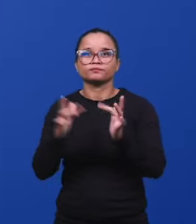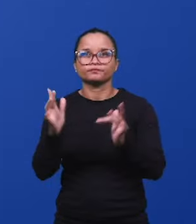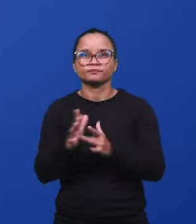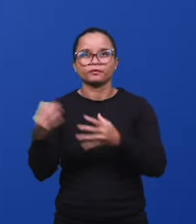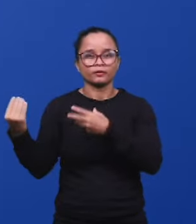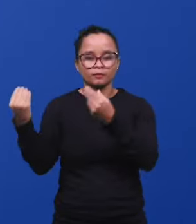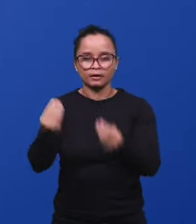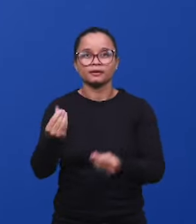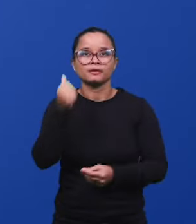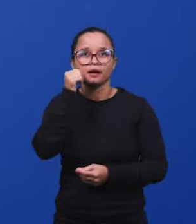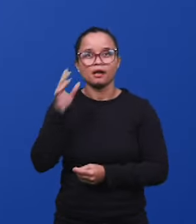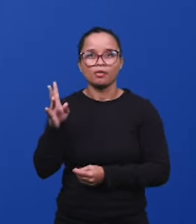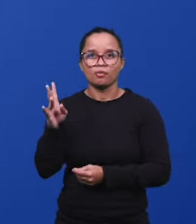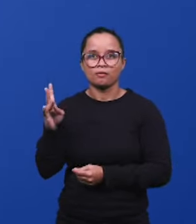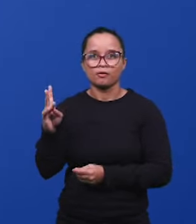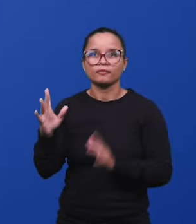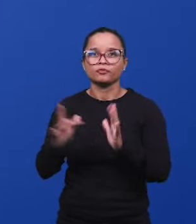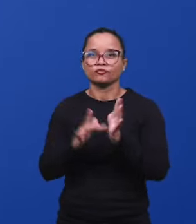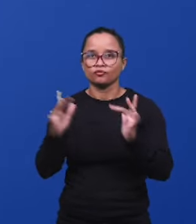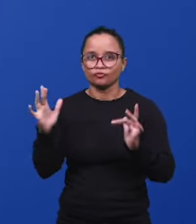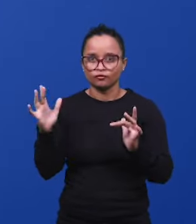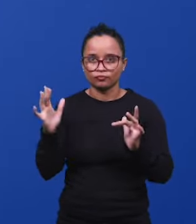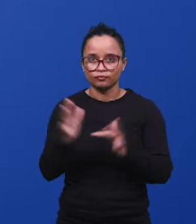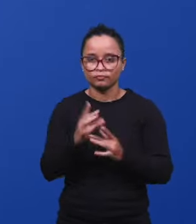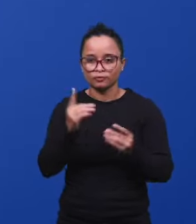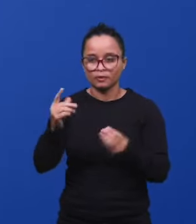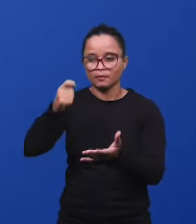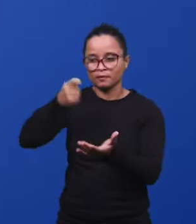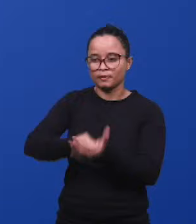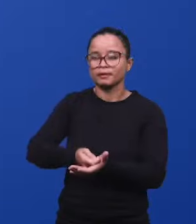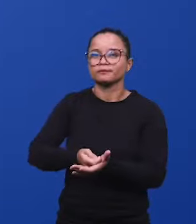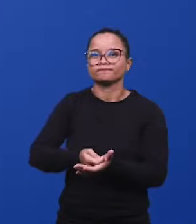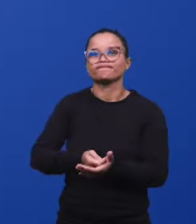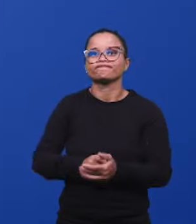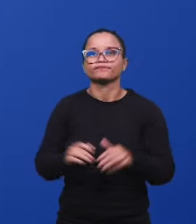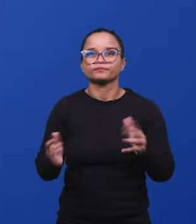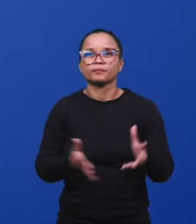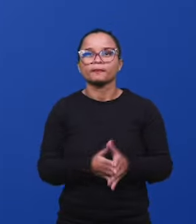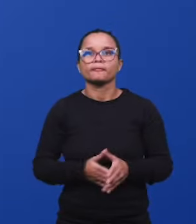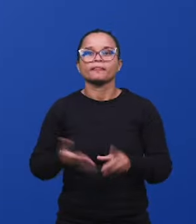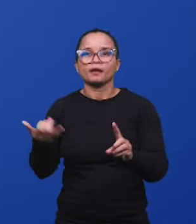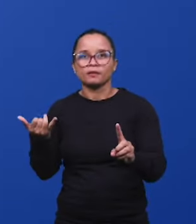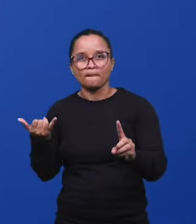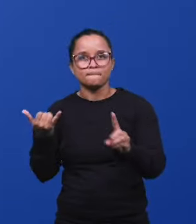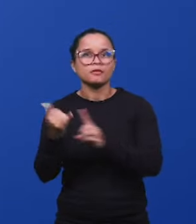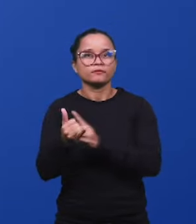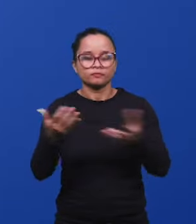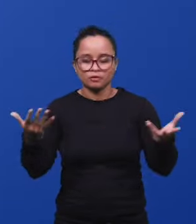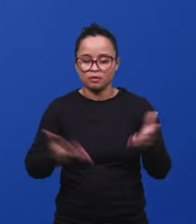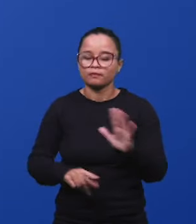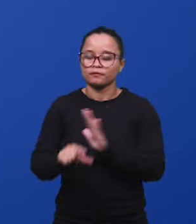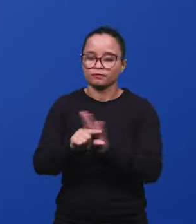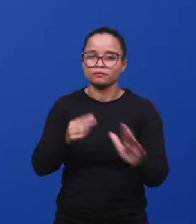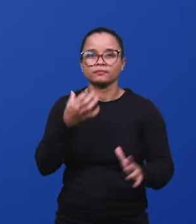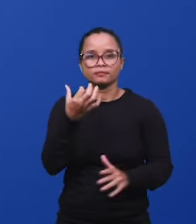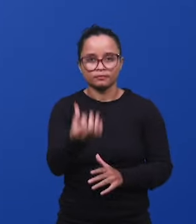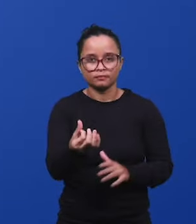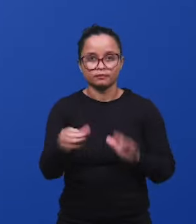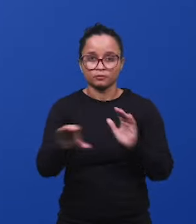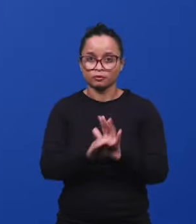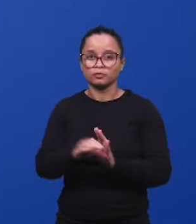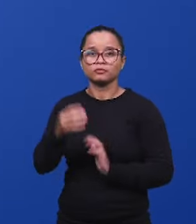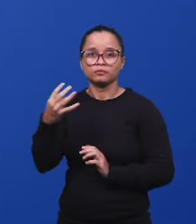bride, the church, and Jesus was the link to pay the price. Profeticamente, está no versículo 6 do capítulo 4.